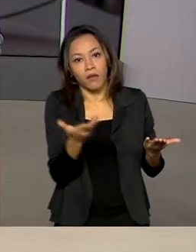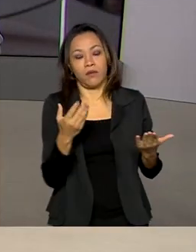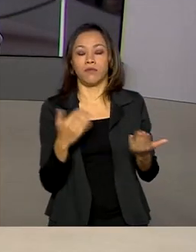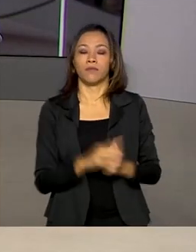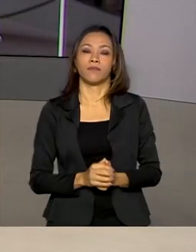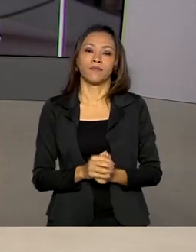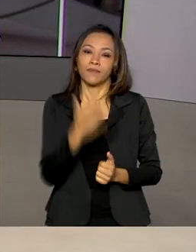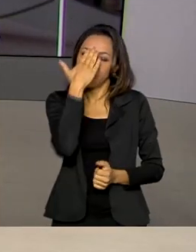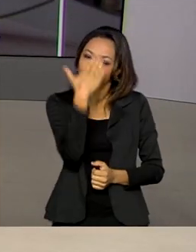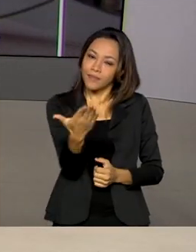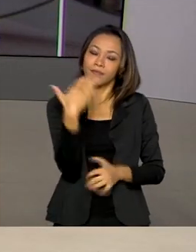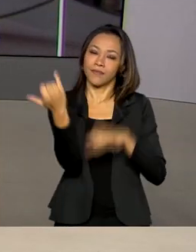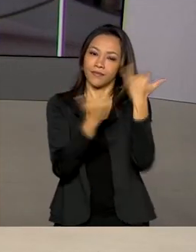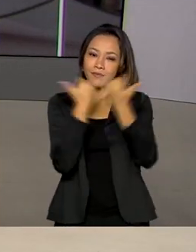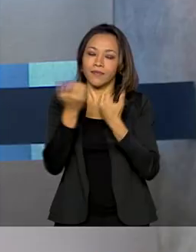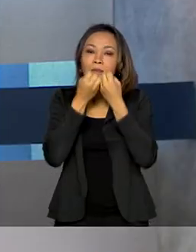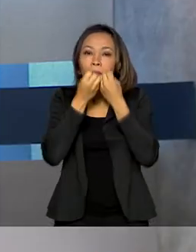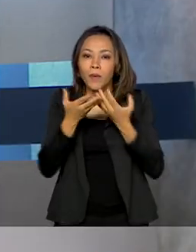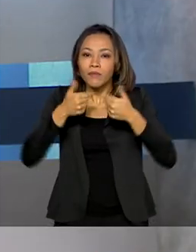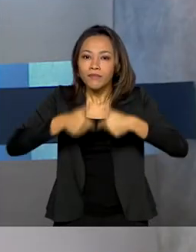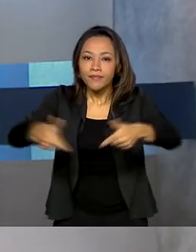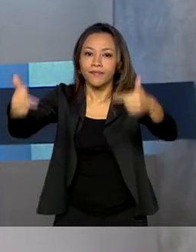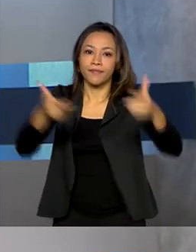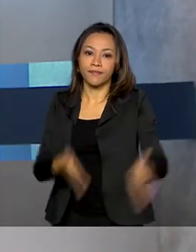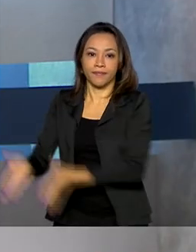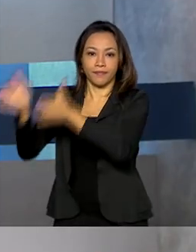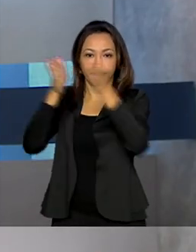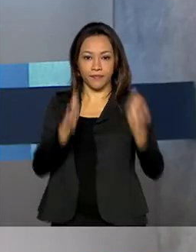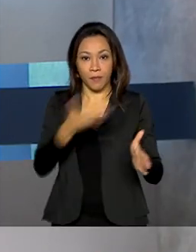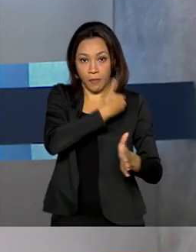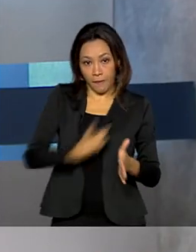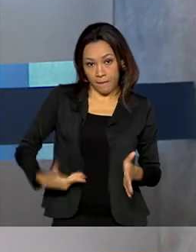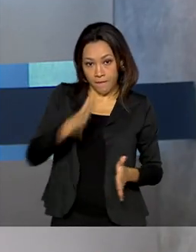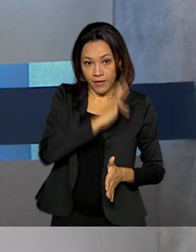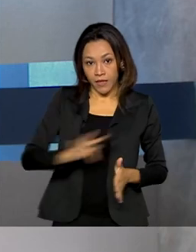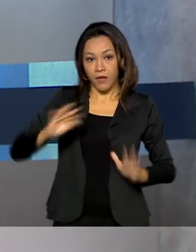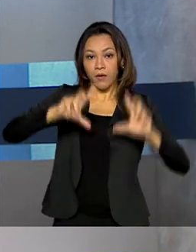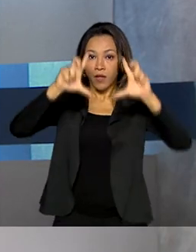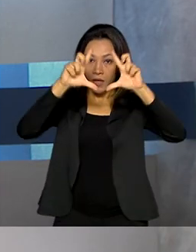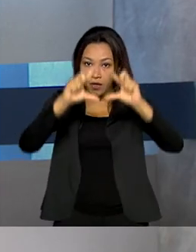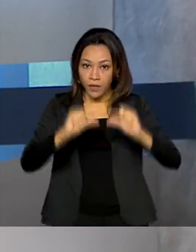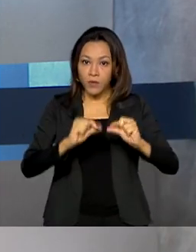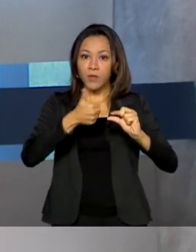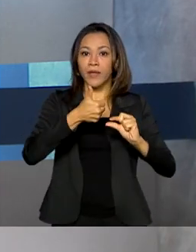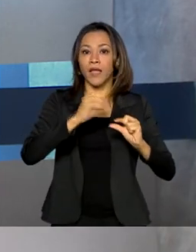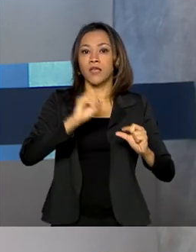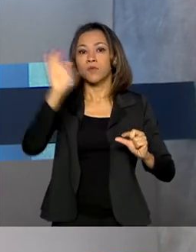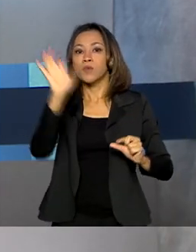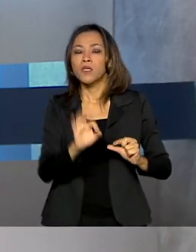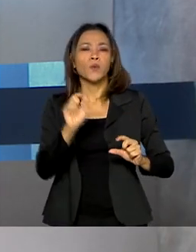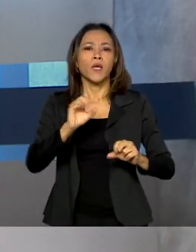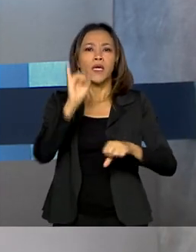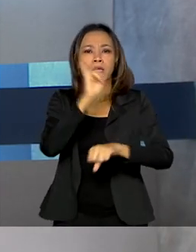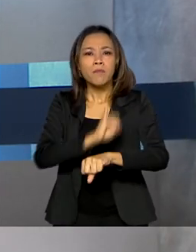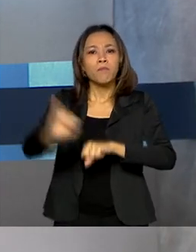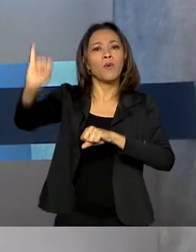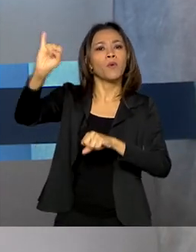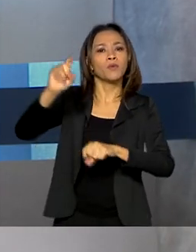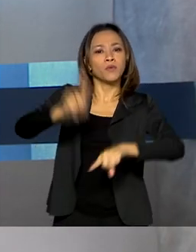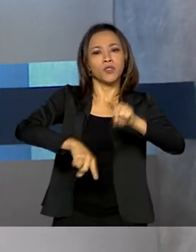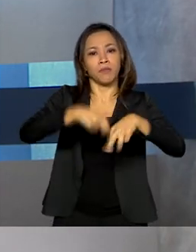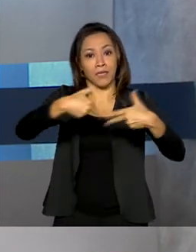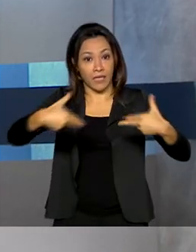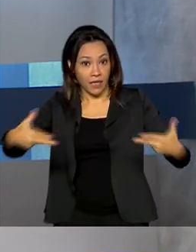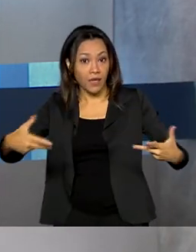Márcia, pelas suas informações. Bom trabalho para você. O governo federal reduziu em 10% o imposto de importação de bens de capital